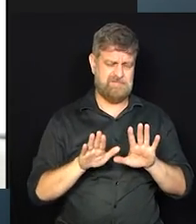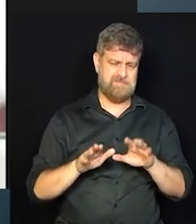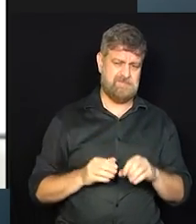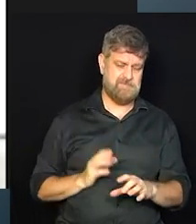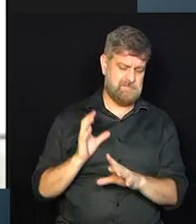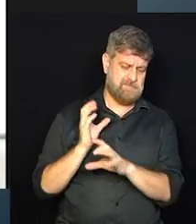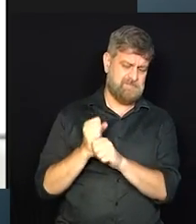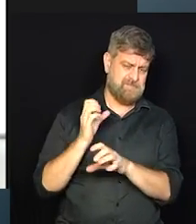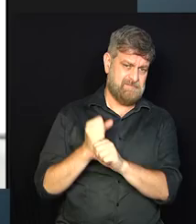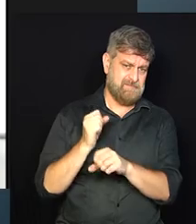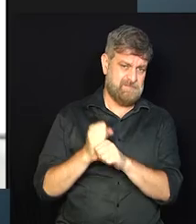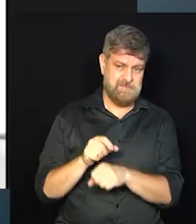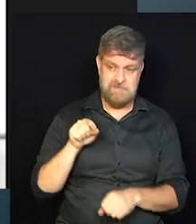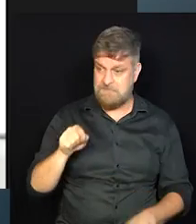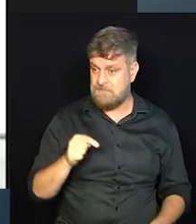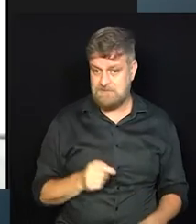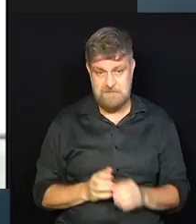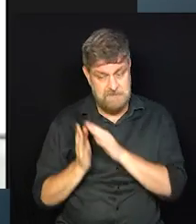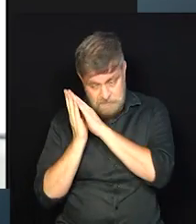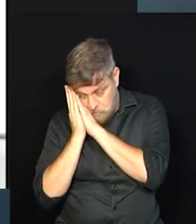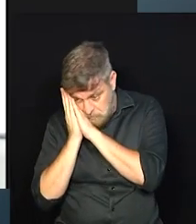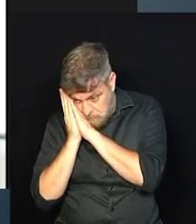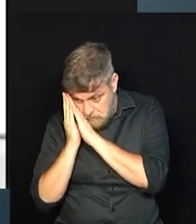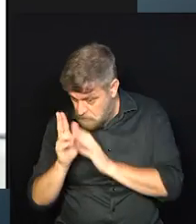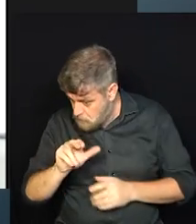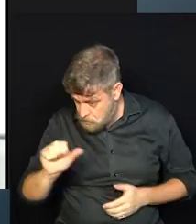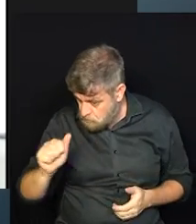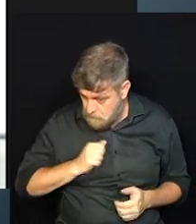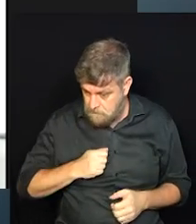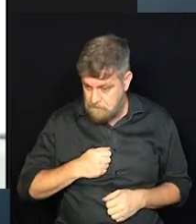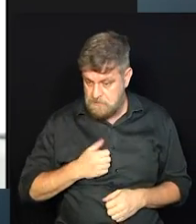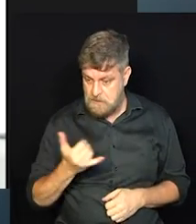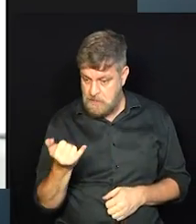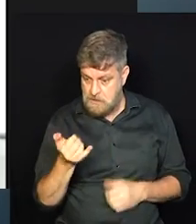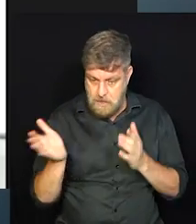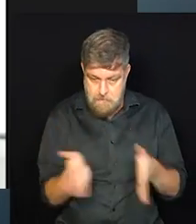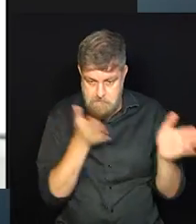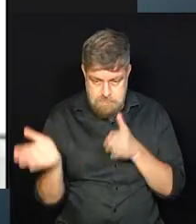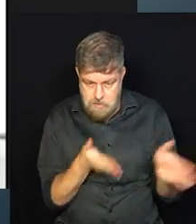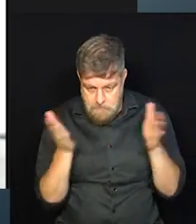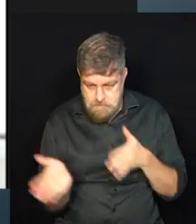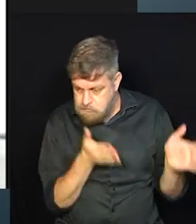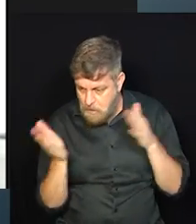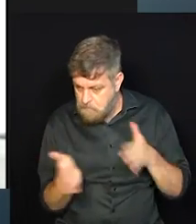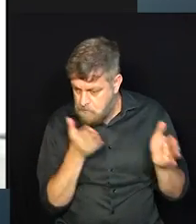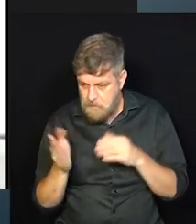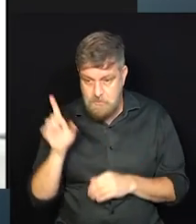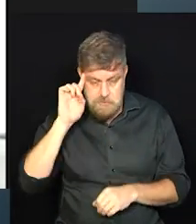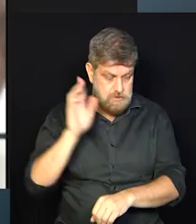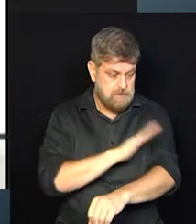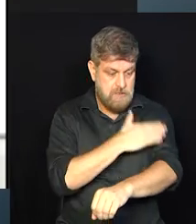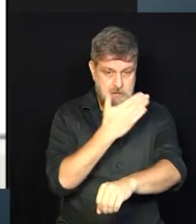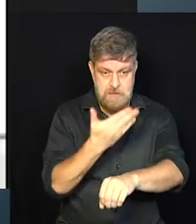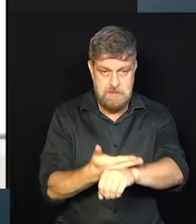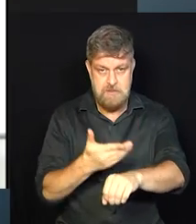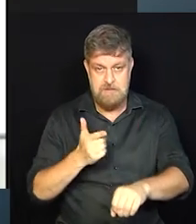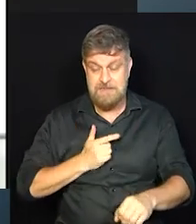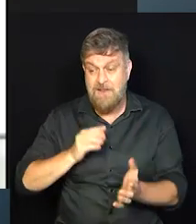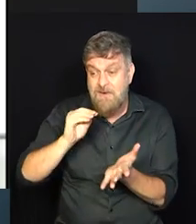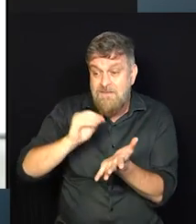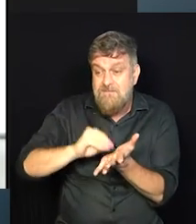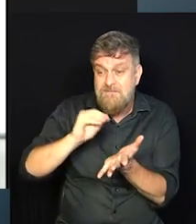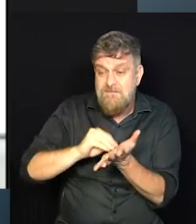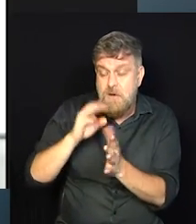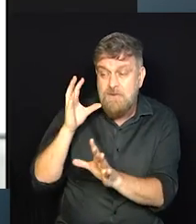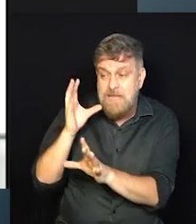E aí você faz as contas, você fala, você não vai poder dormir, você vai ficar fazendo caneta 24 horas por dia. Então muitas vezes a falta